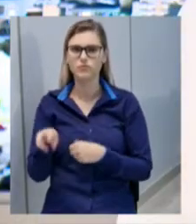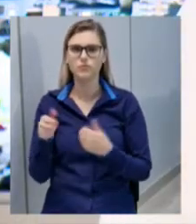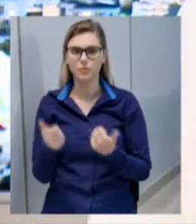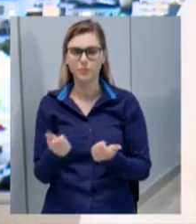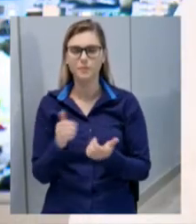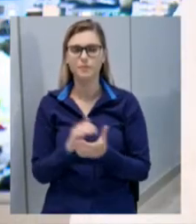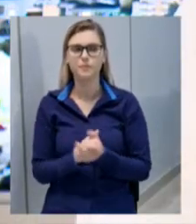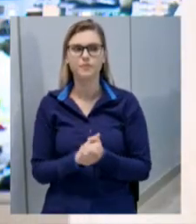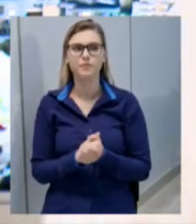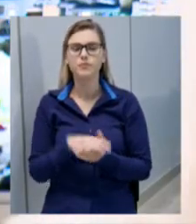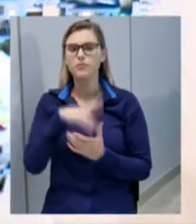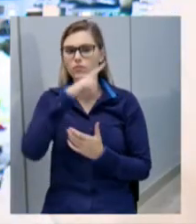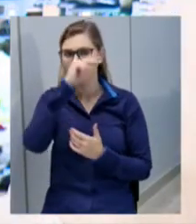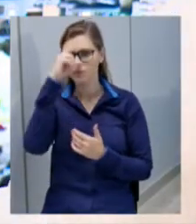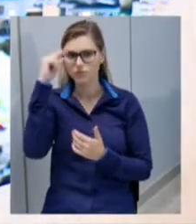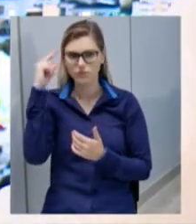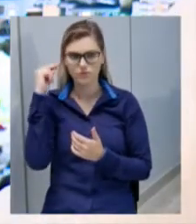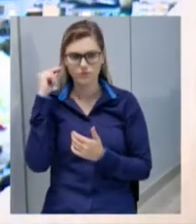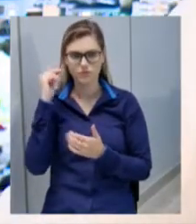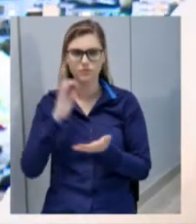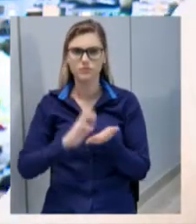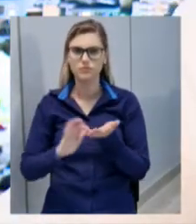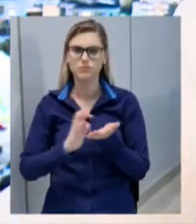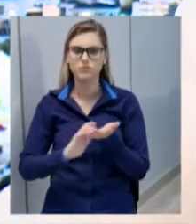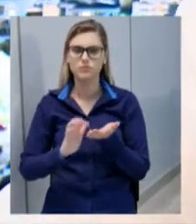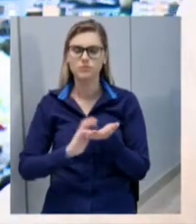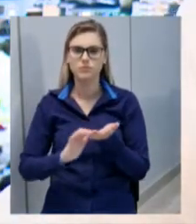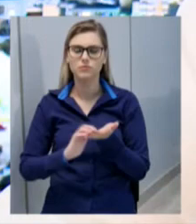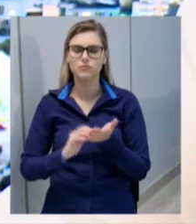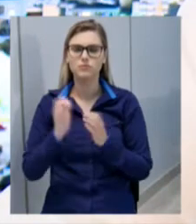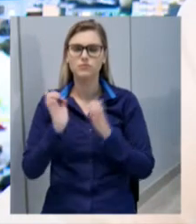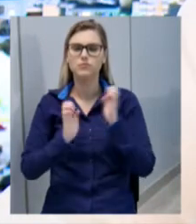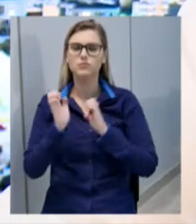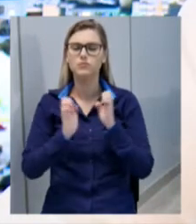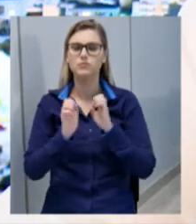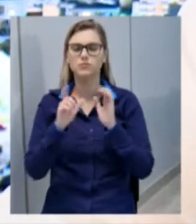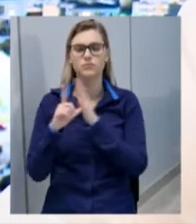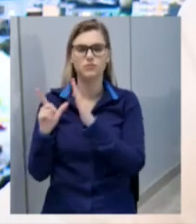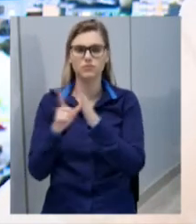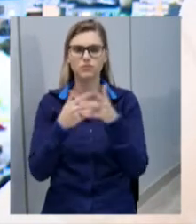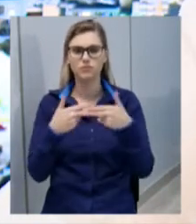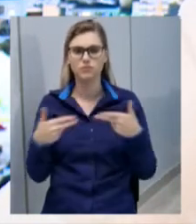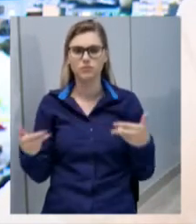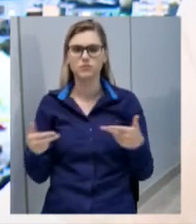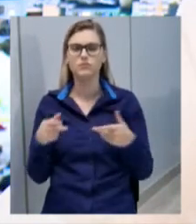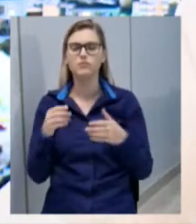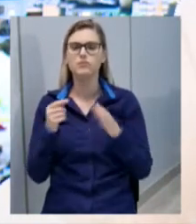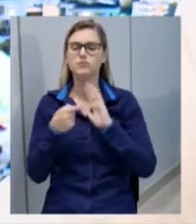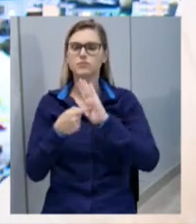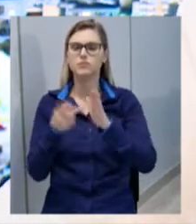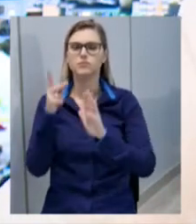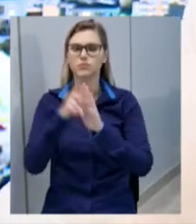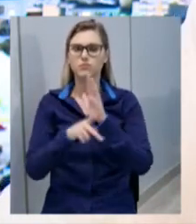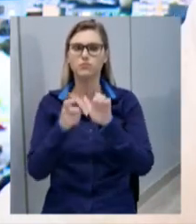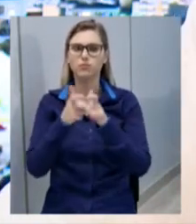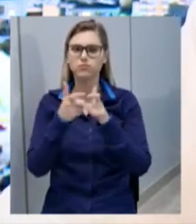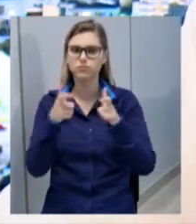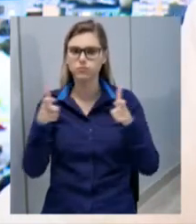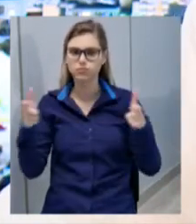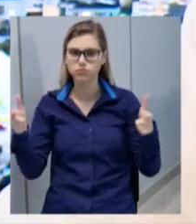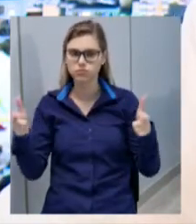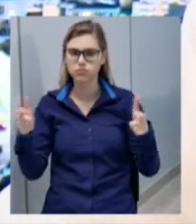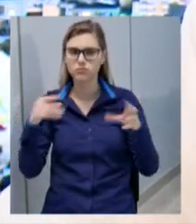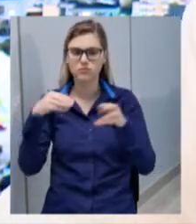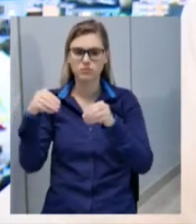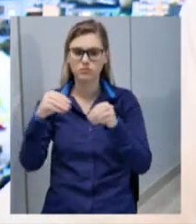o prefeito, o secretário da Indústria e Comércio nos apresentaram um projeto de ampliação do distrito industrial